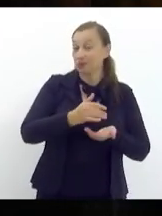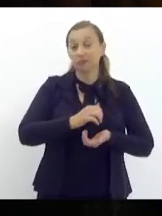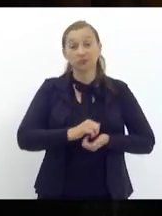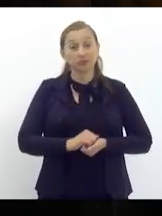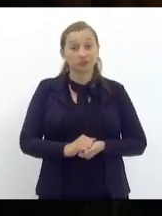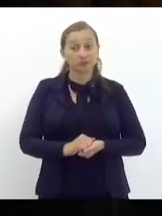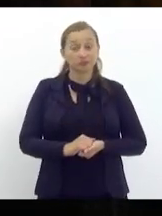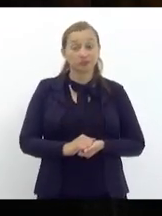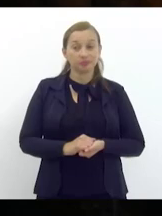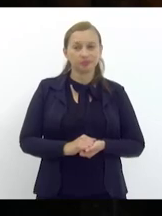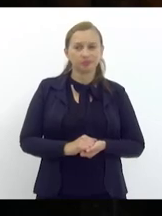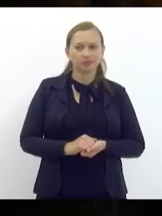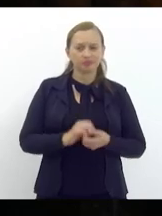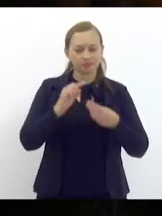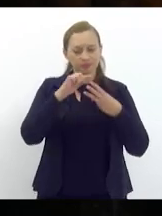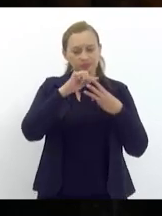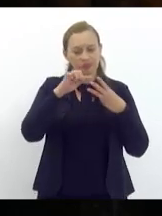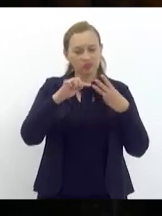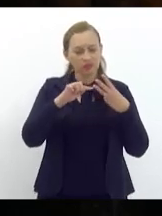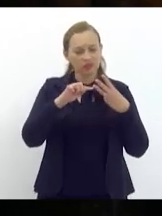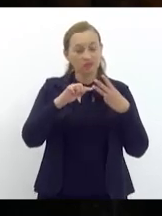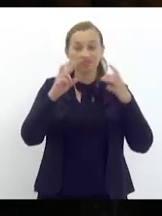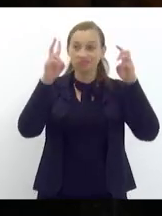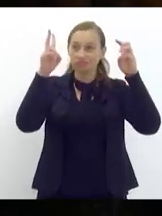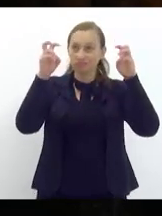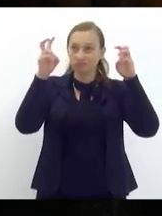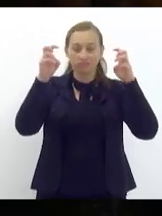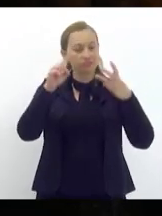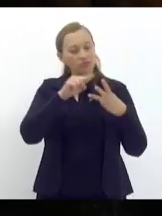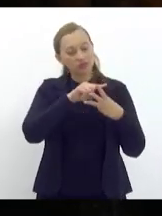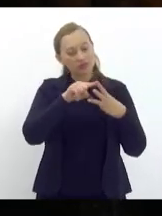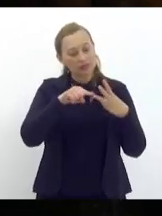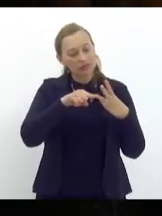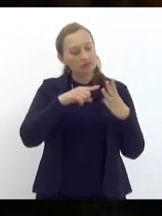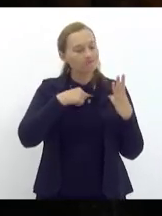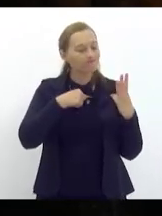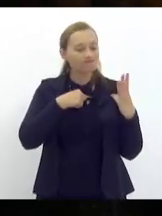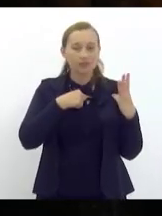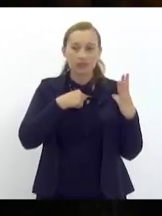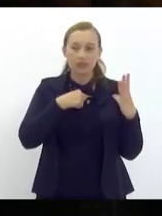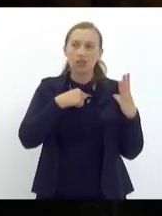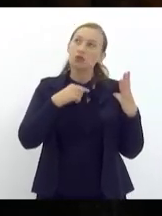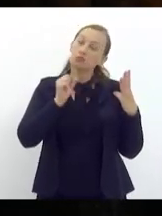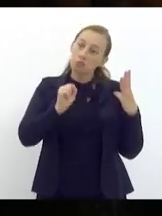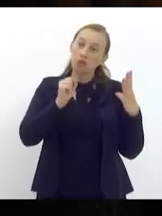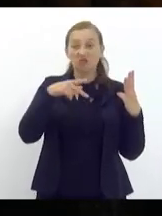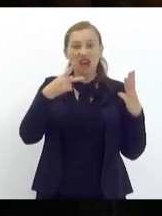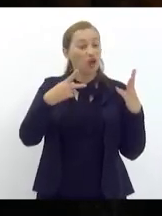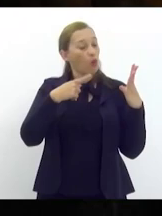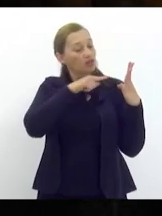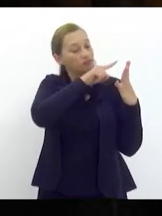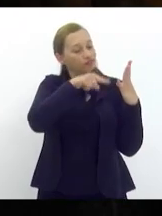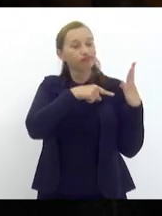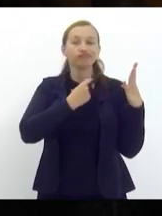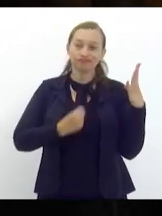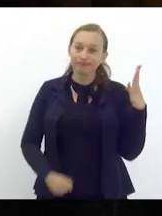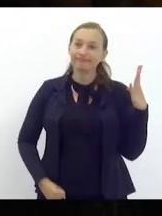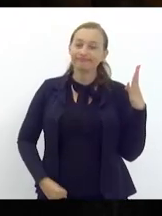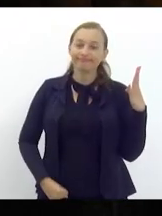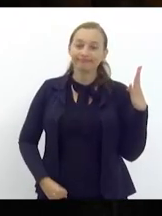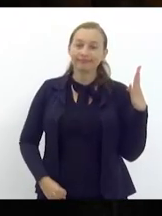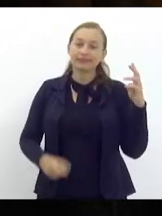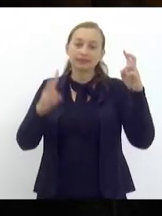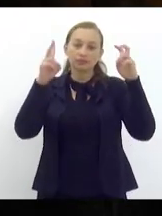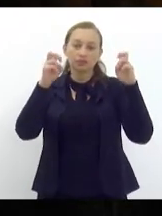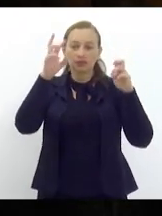tem três temas eu diria até quatro quatro temas